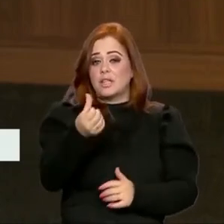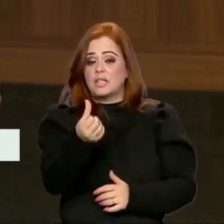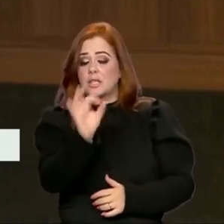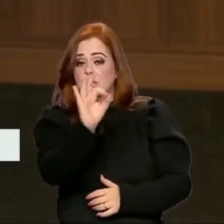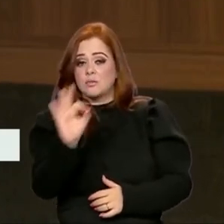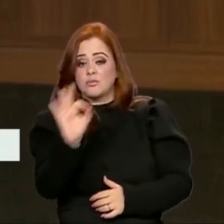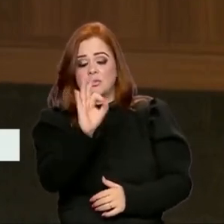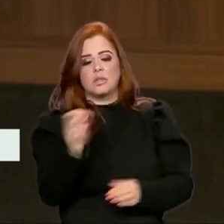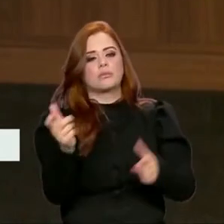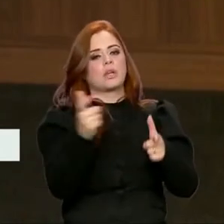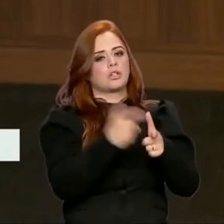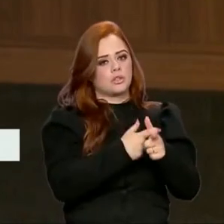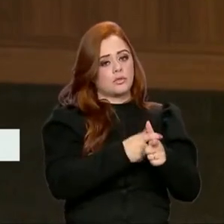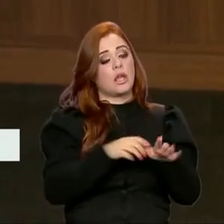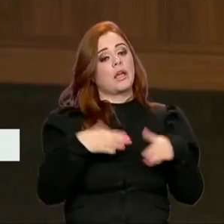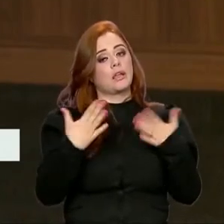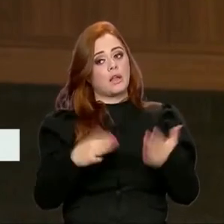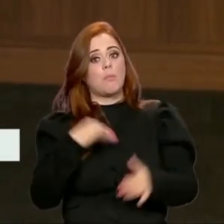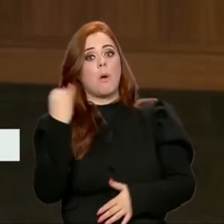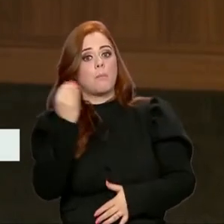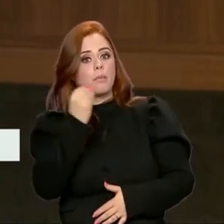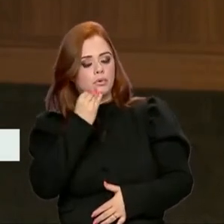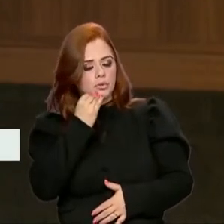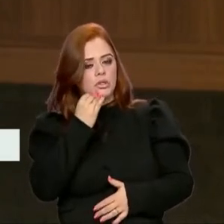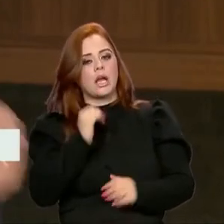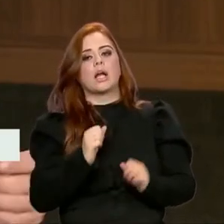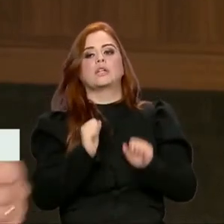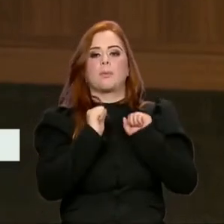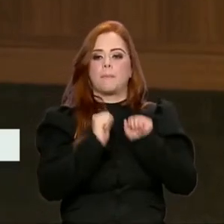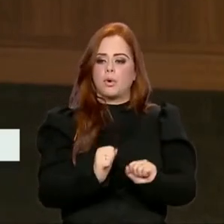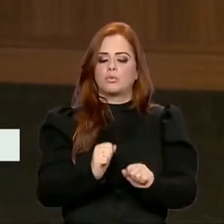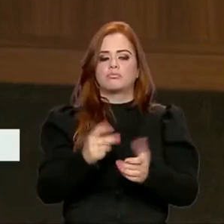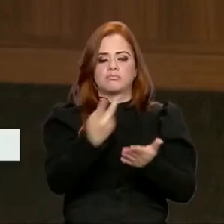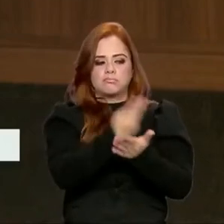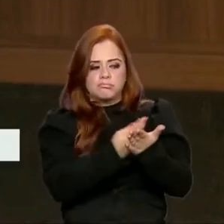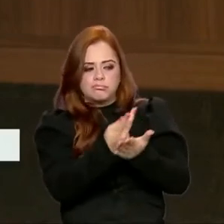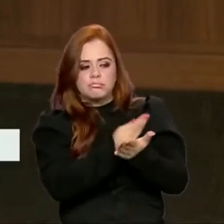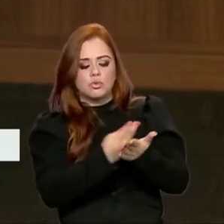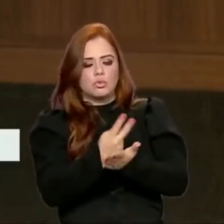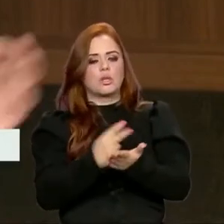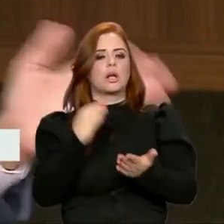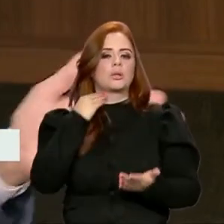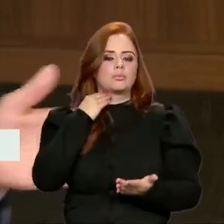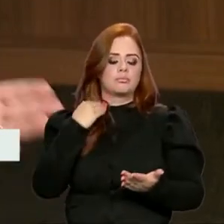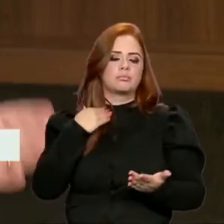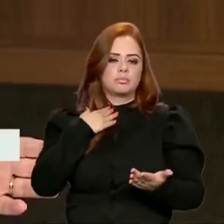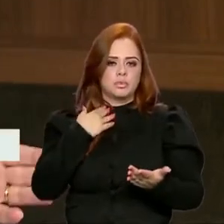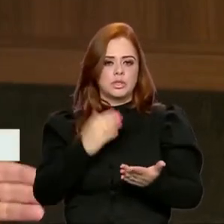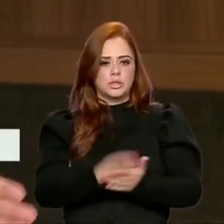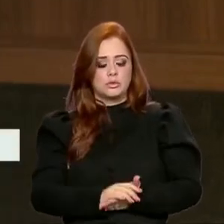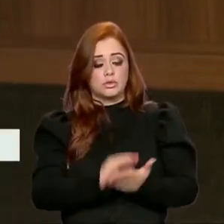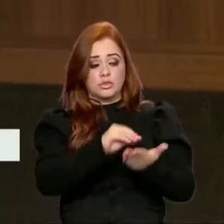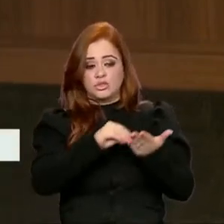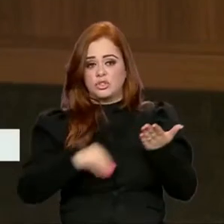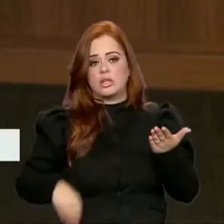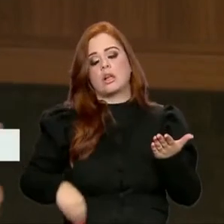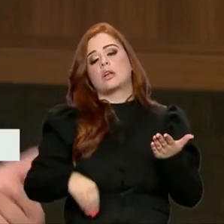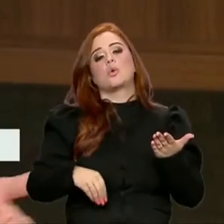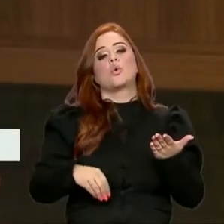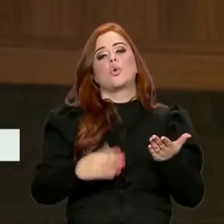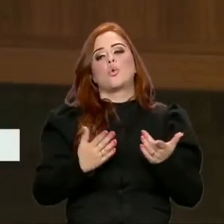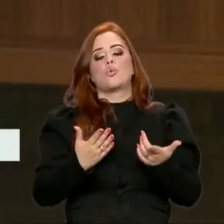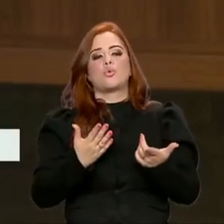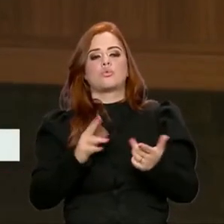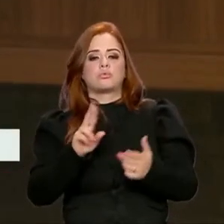% da dívida, então é uma oportunidade que vale a pena para tirar o nome dos birôs de crédito, e você poder